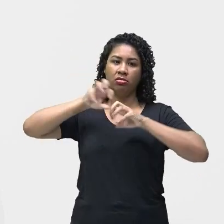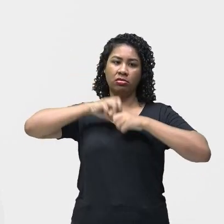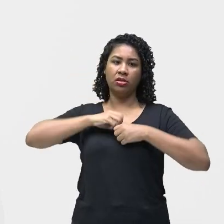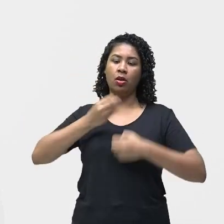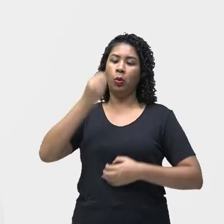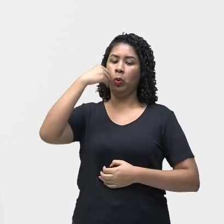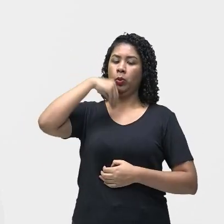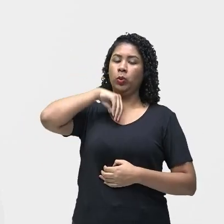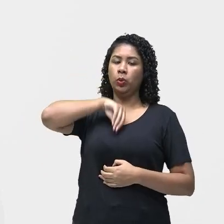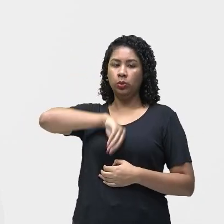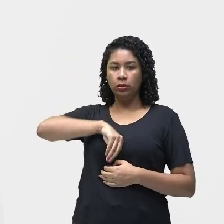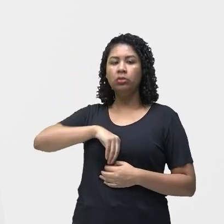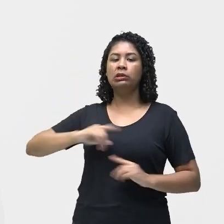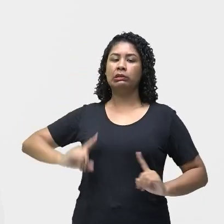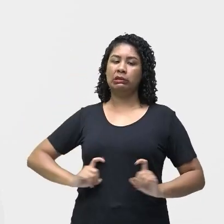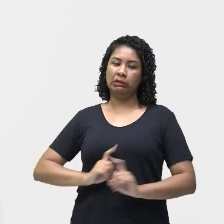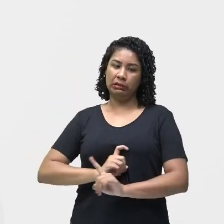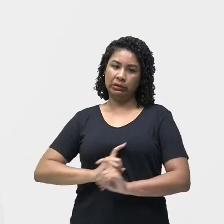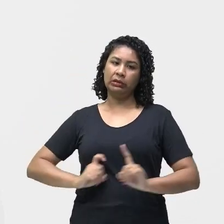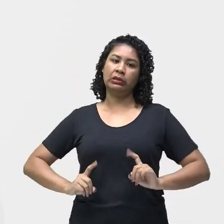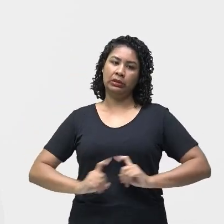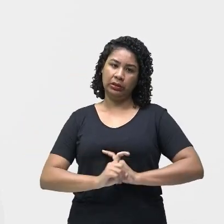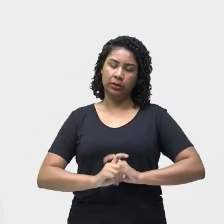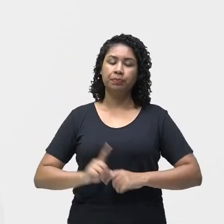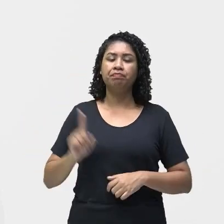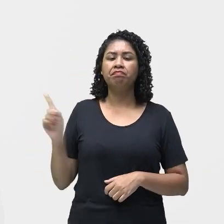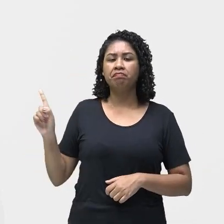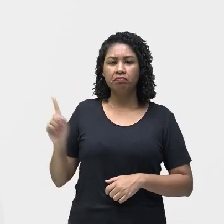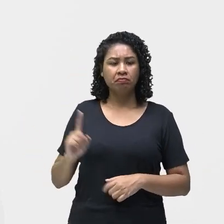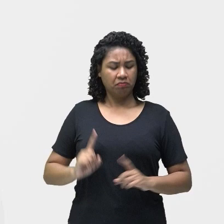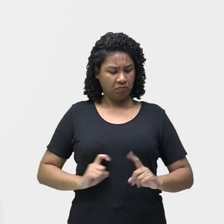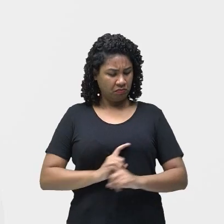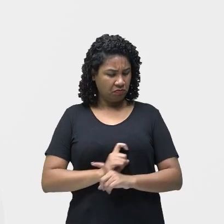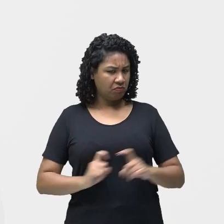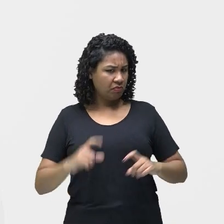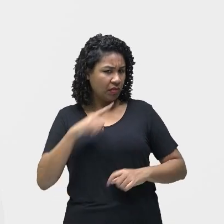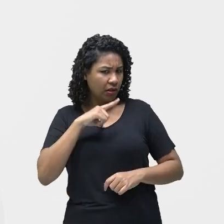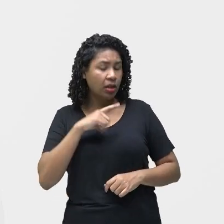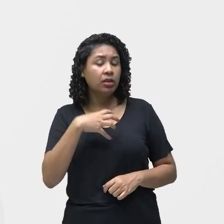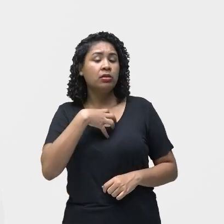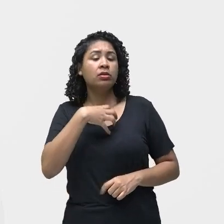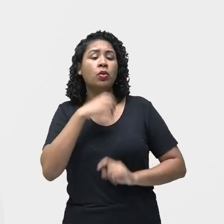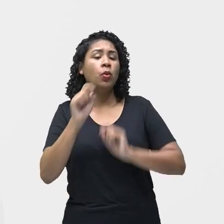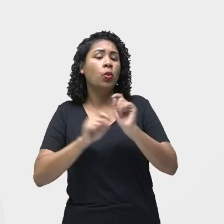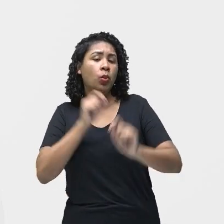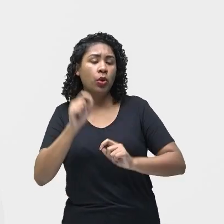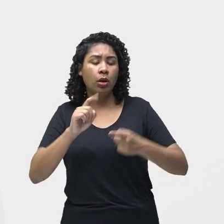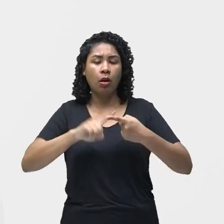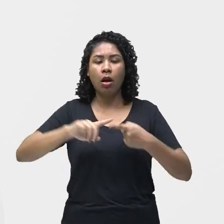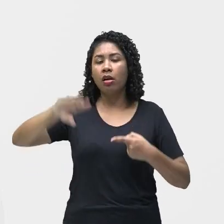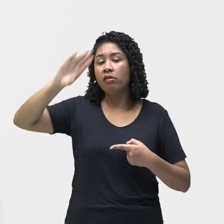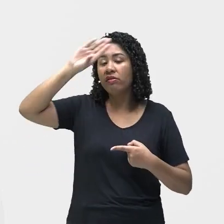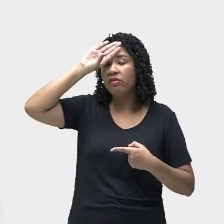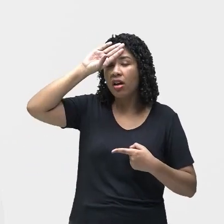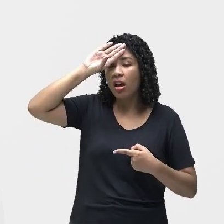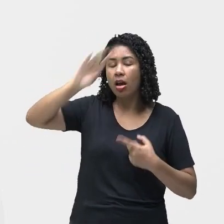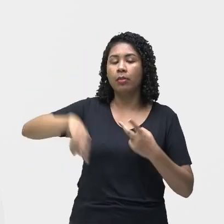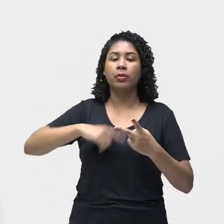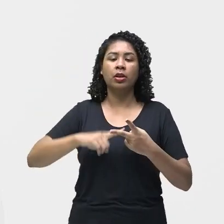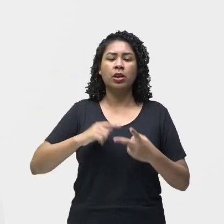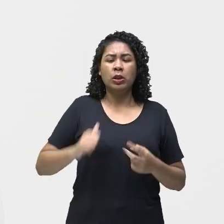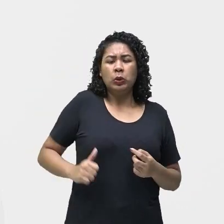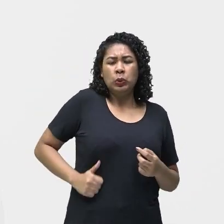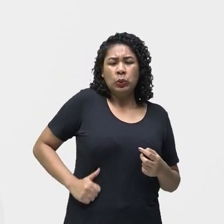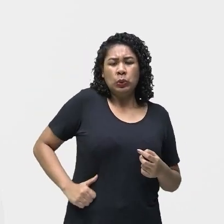da amebíase. Olha só. Febre, calafrios, forte diarreia, inclusive forte diarreia